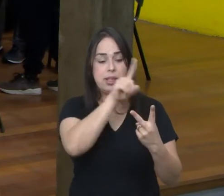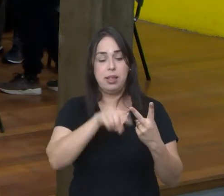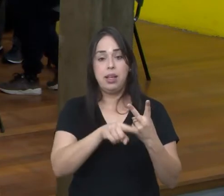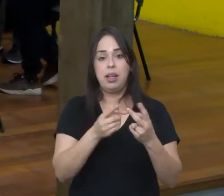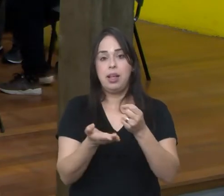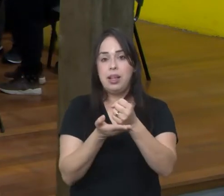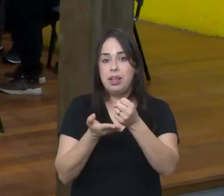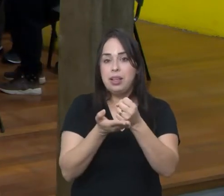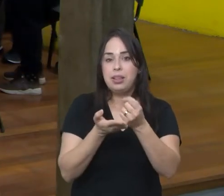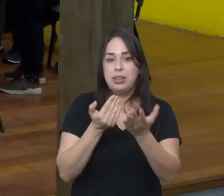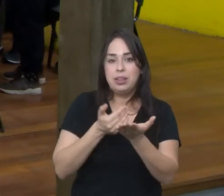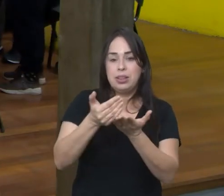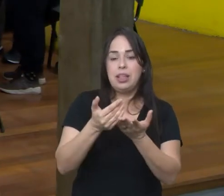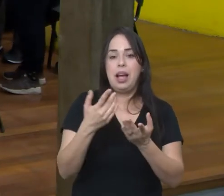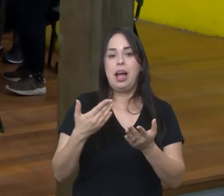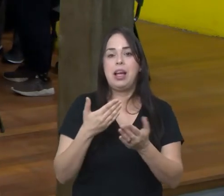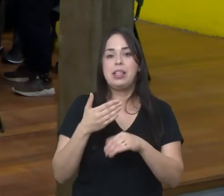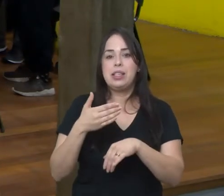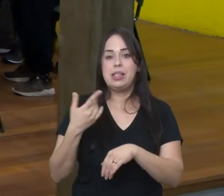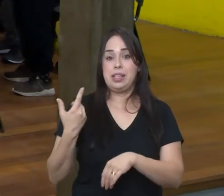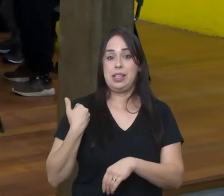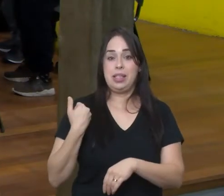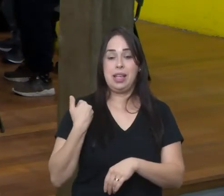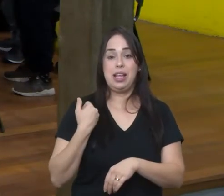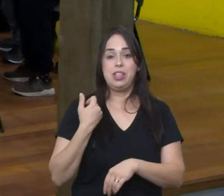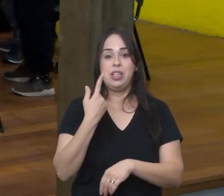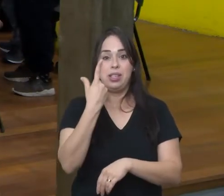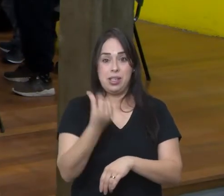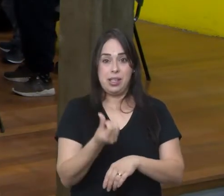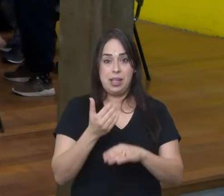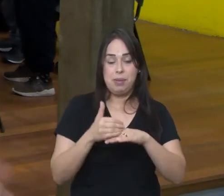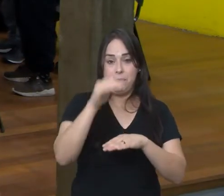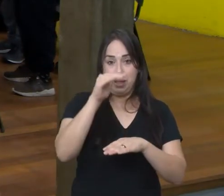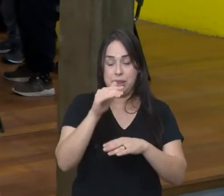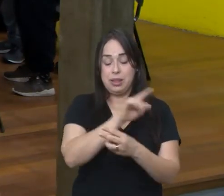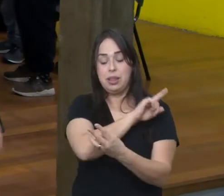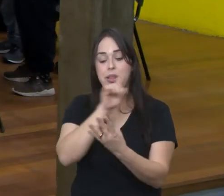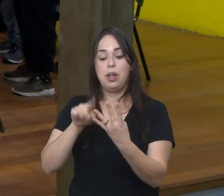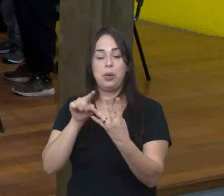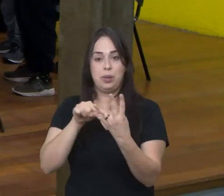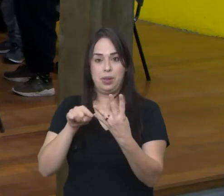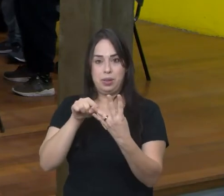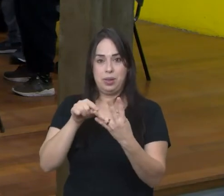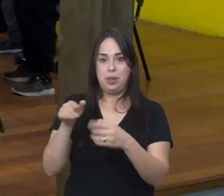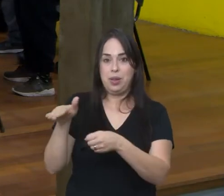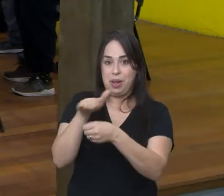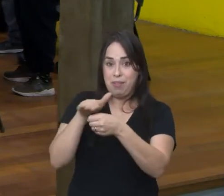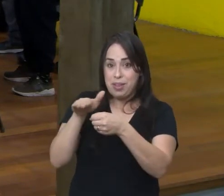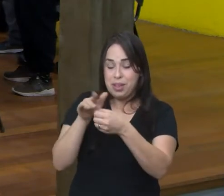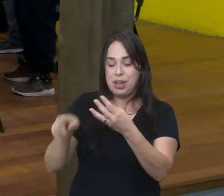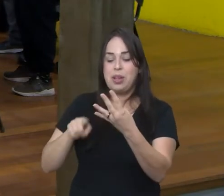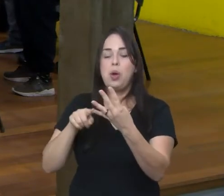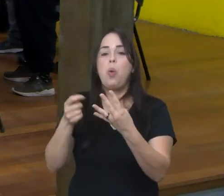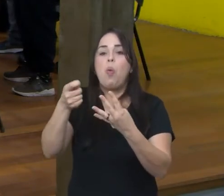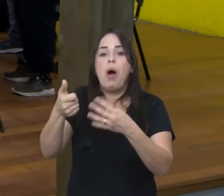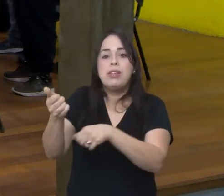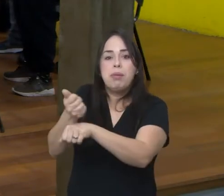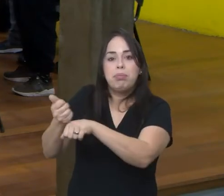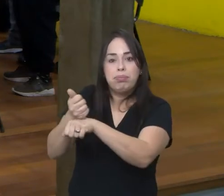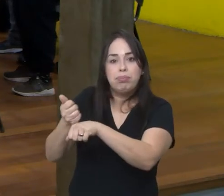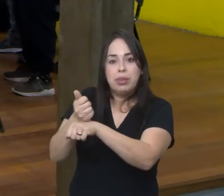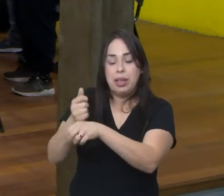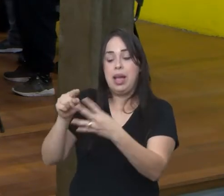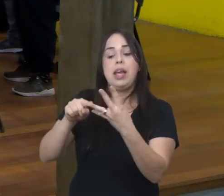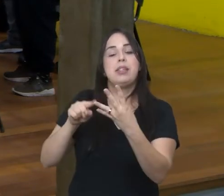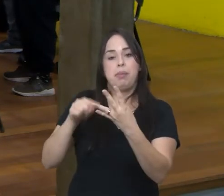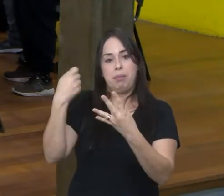núcleo iniciante a partir dos 16 anos de idade e a gente tem outros dois núcleos que é o avançado e o semiprofissional que esse sim